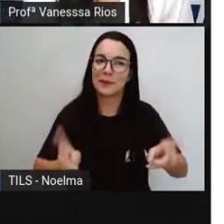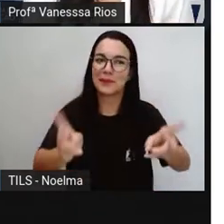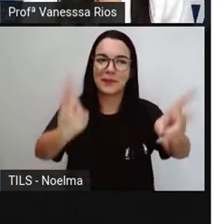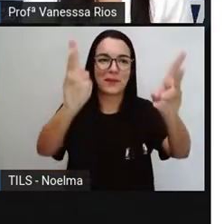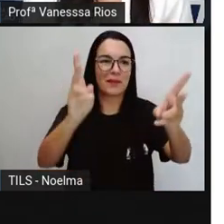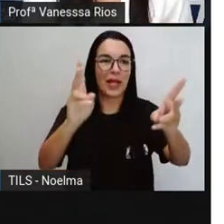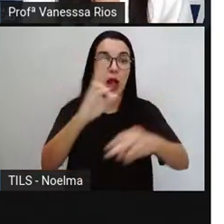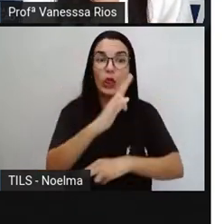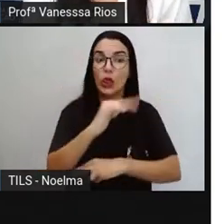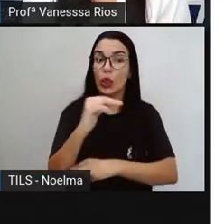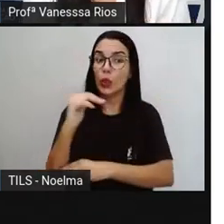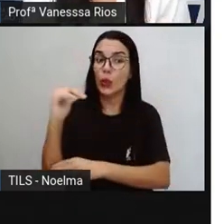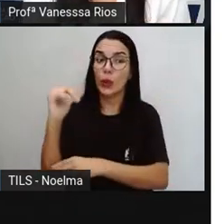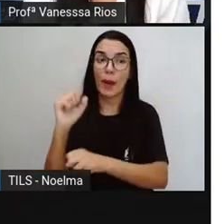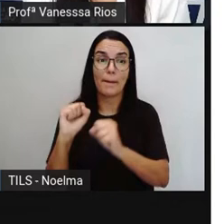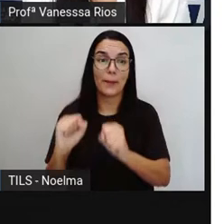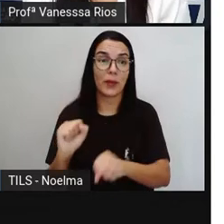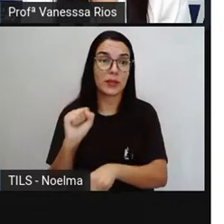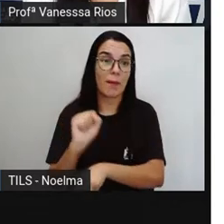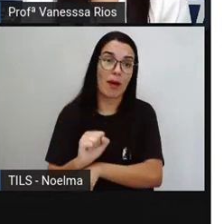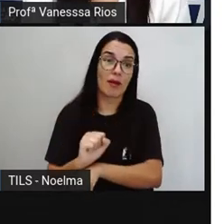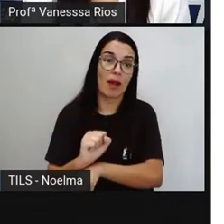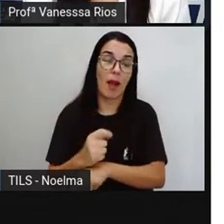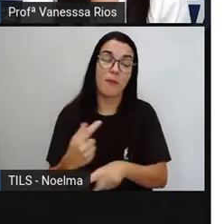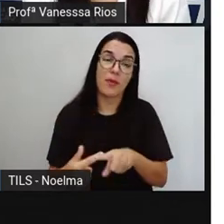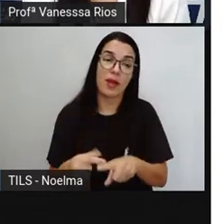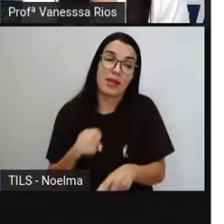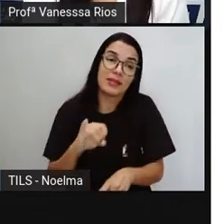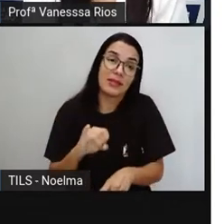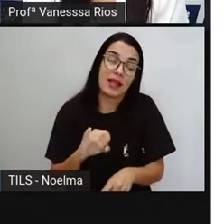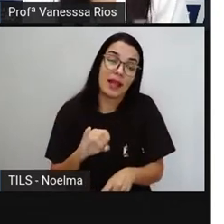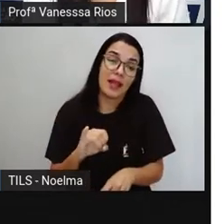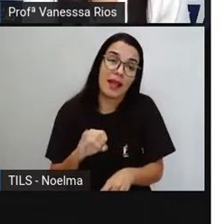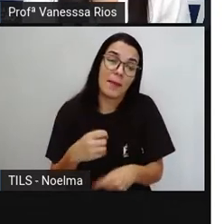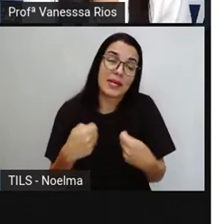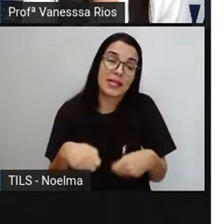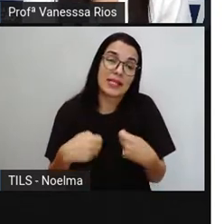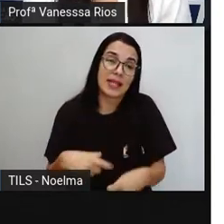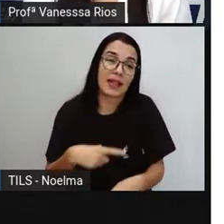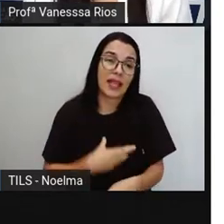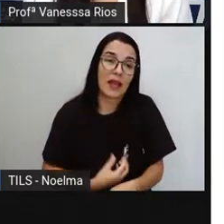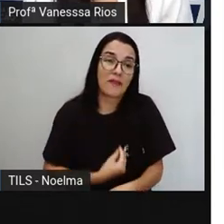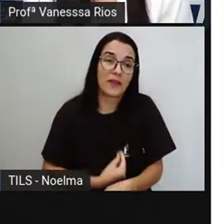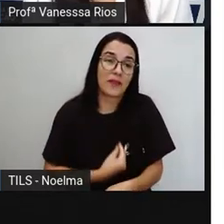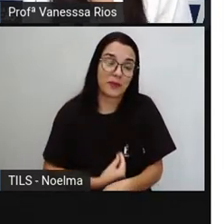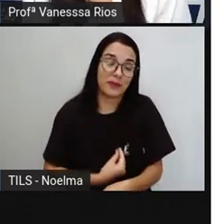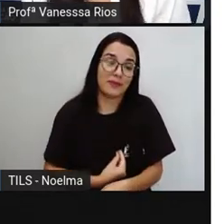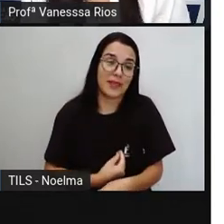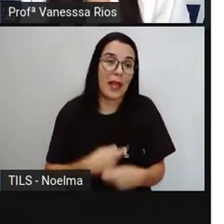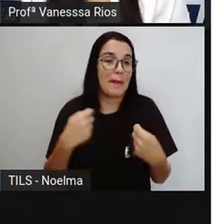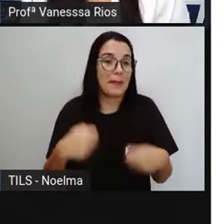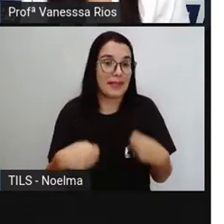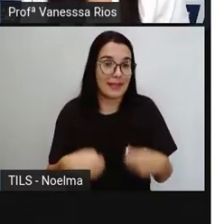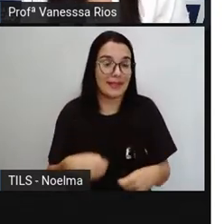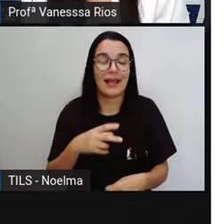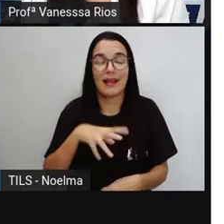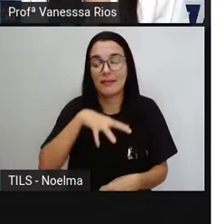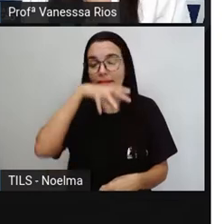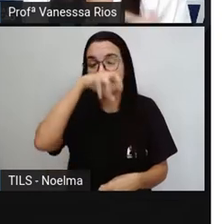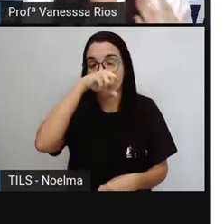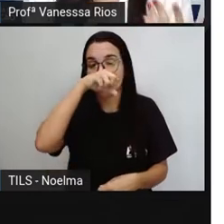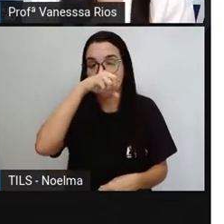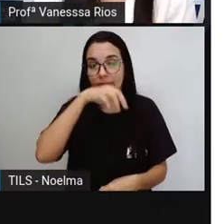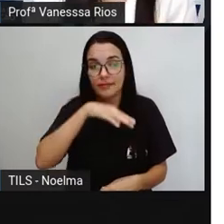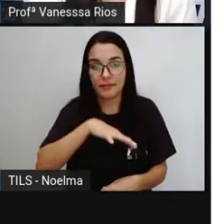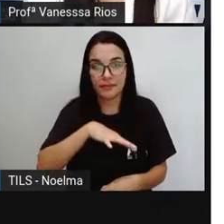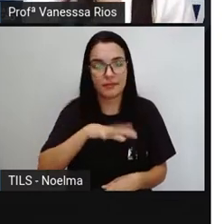desse processo para nos mantermos vivos. Então, a gente não consegue ficar sem respirar por muito tempo. Tem